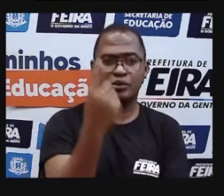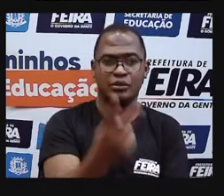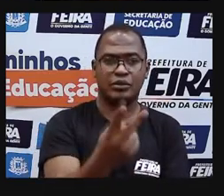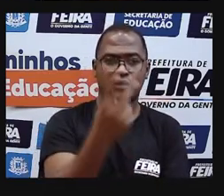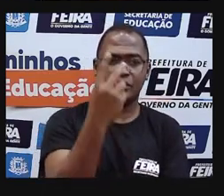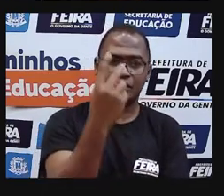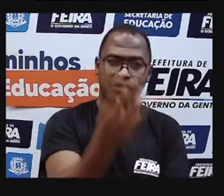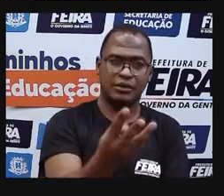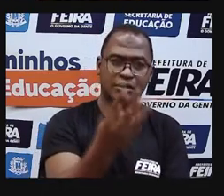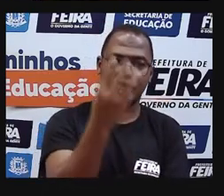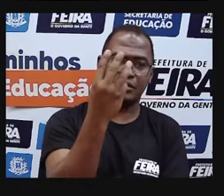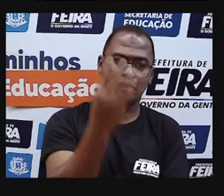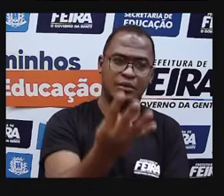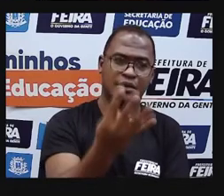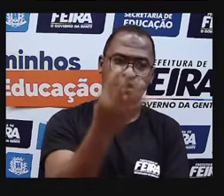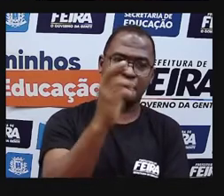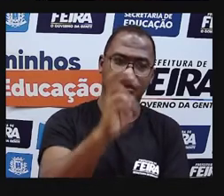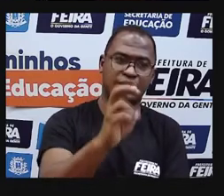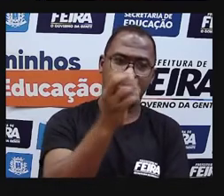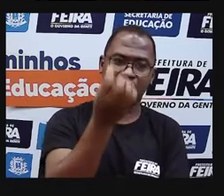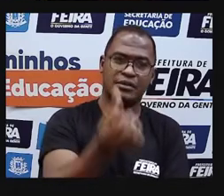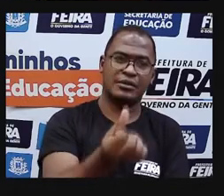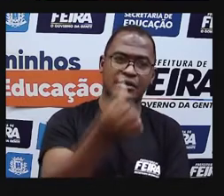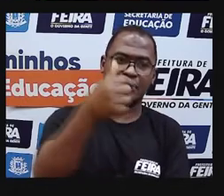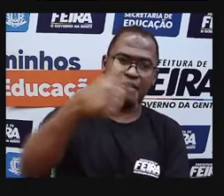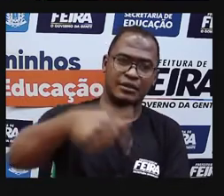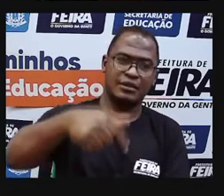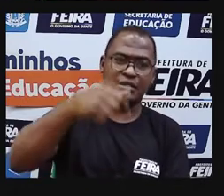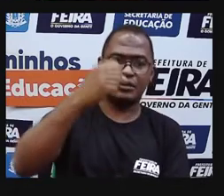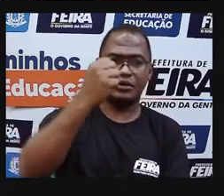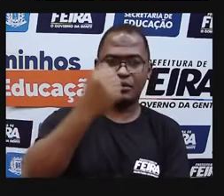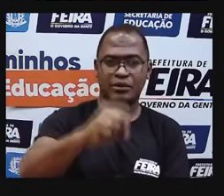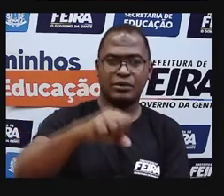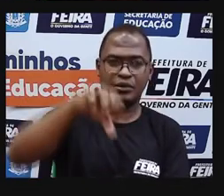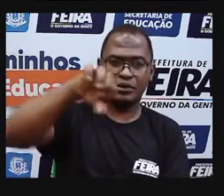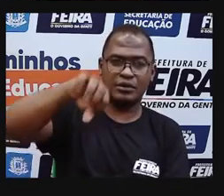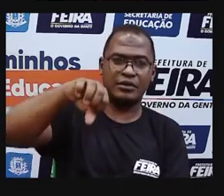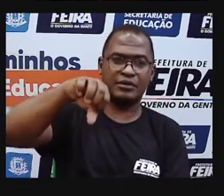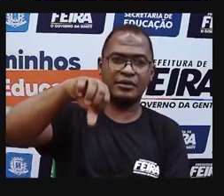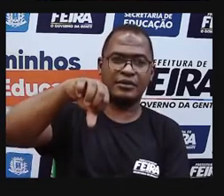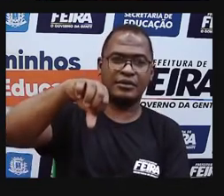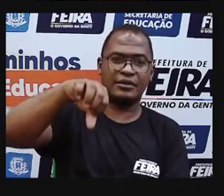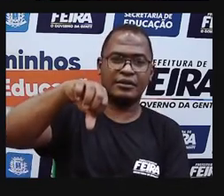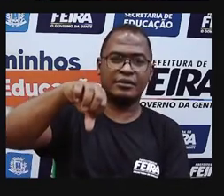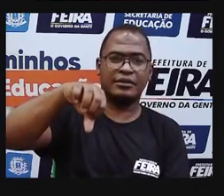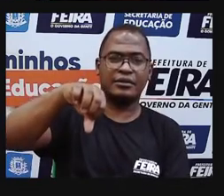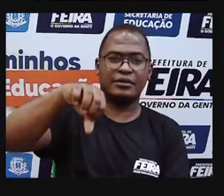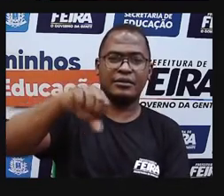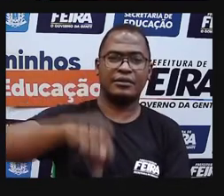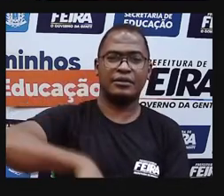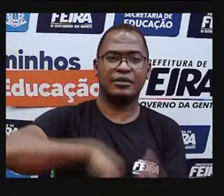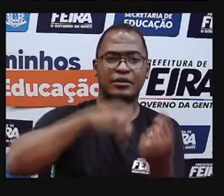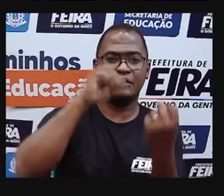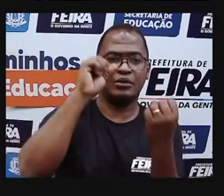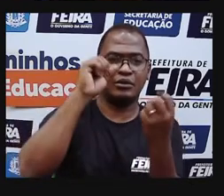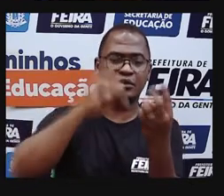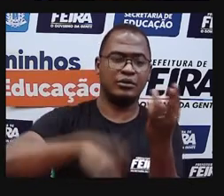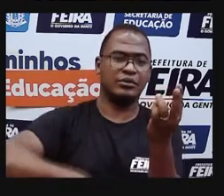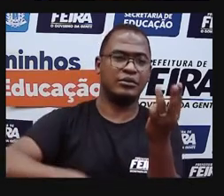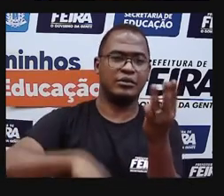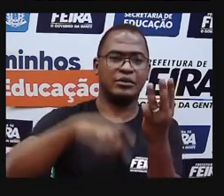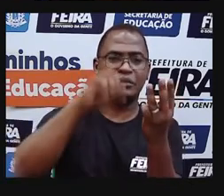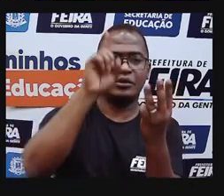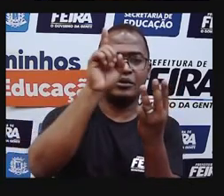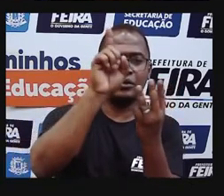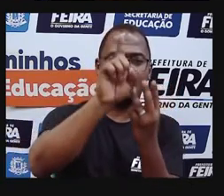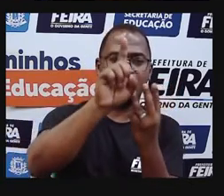que corresponde aos números que vão de 1 até o 9. Então, 1, 2, 3, 4,